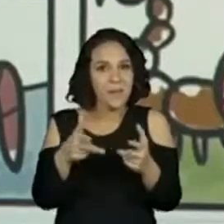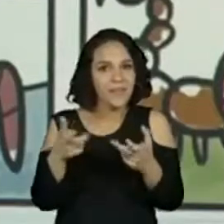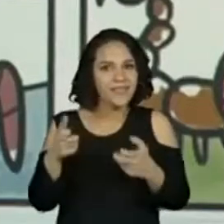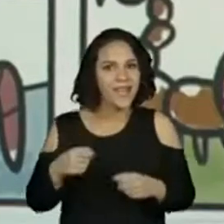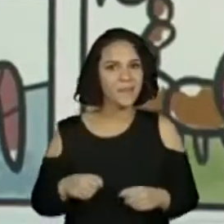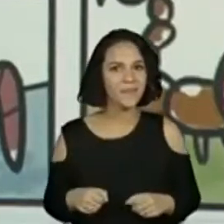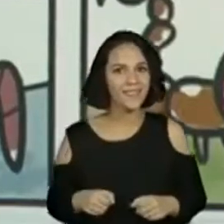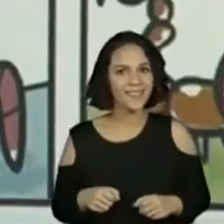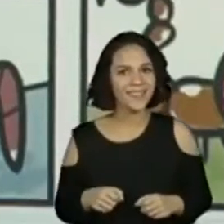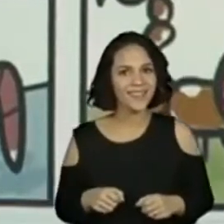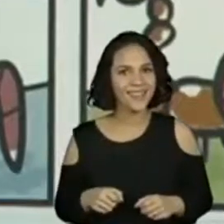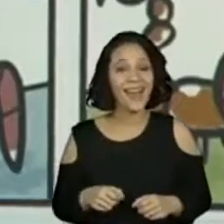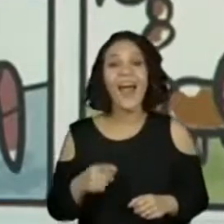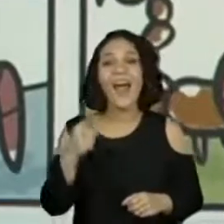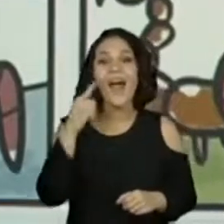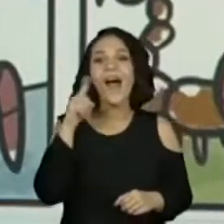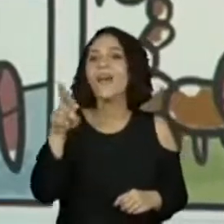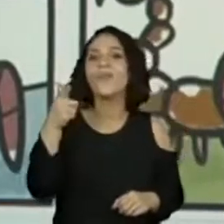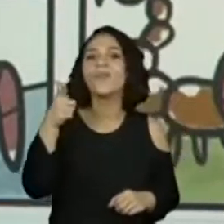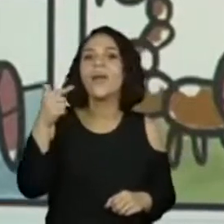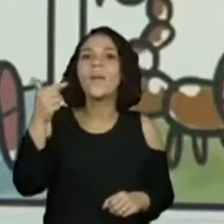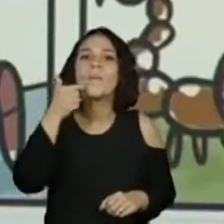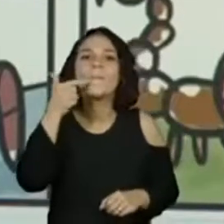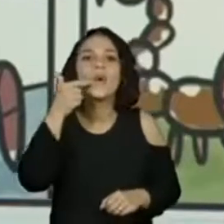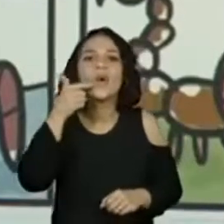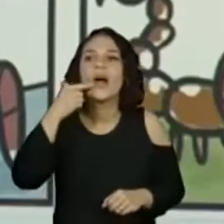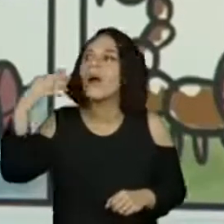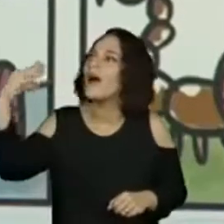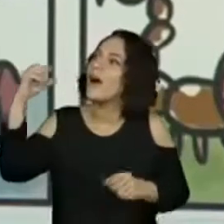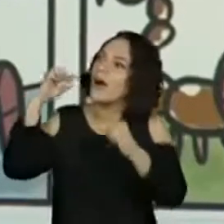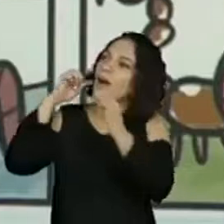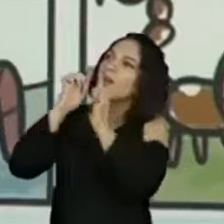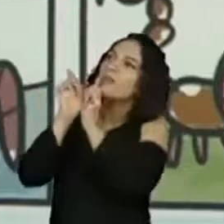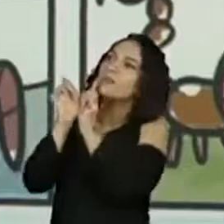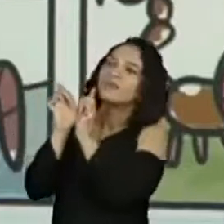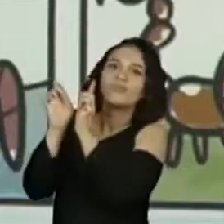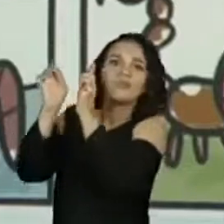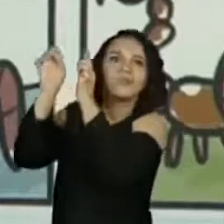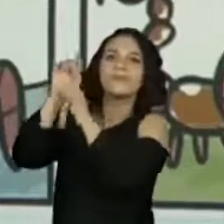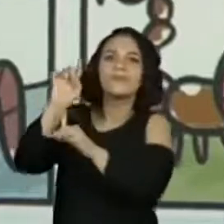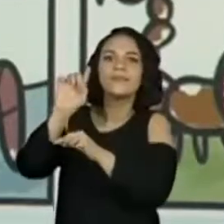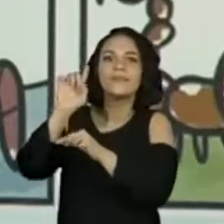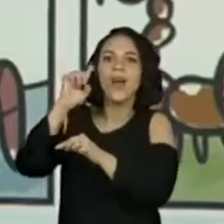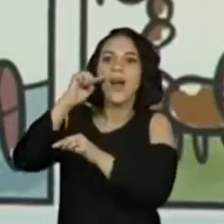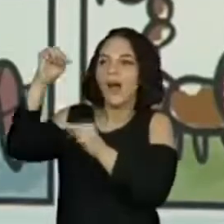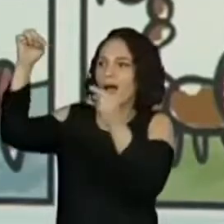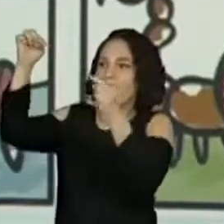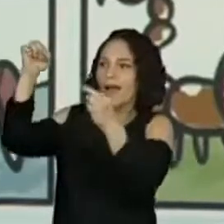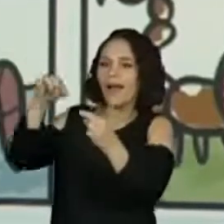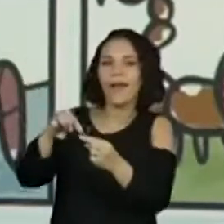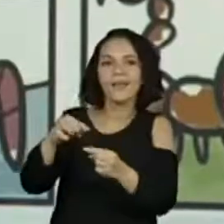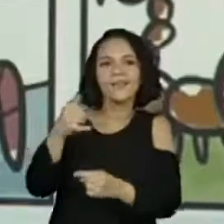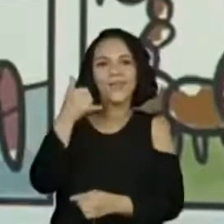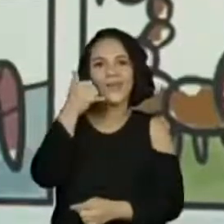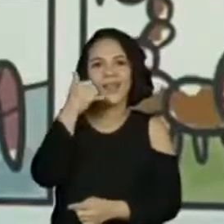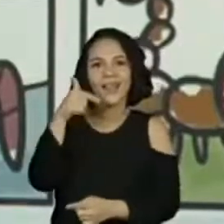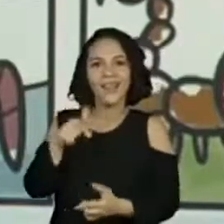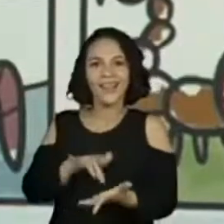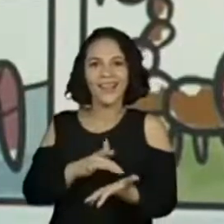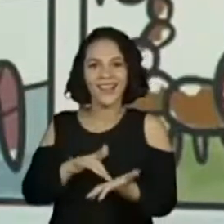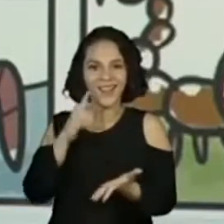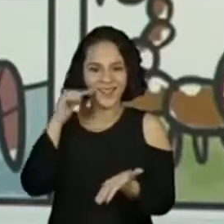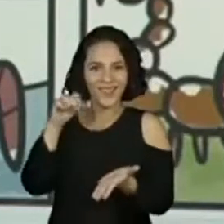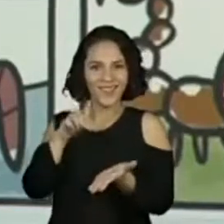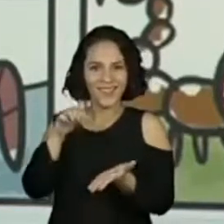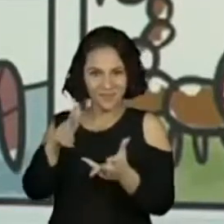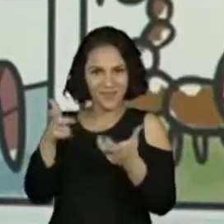a marcação que a cartunista fez para marcar aí, que o que está ali, que a gente está lendo, é para mandar a